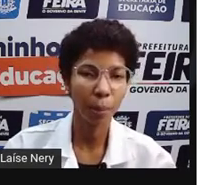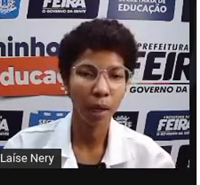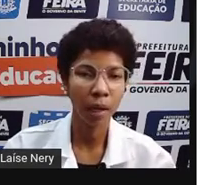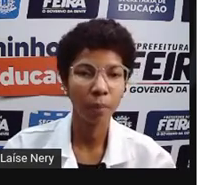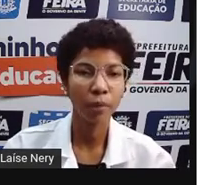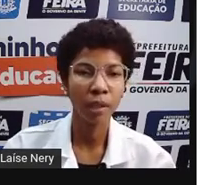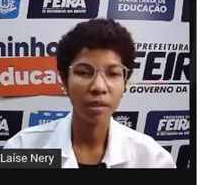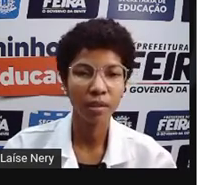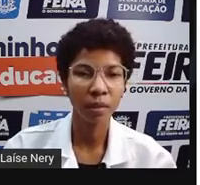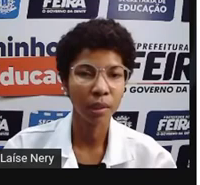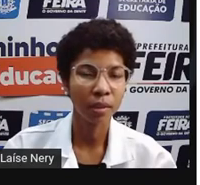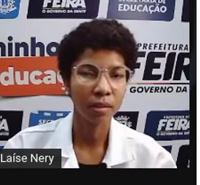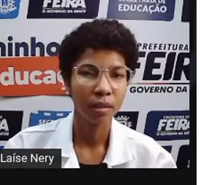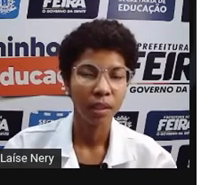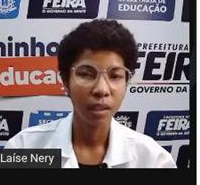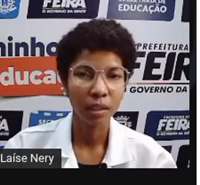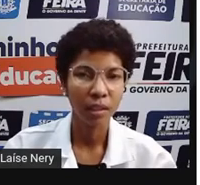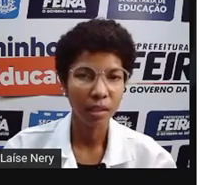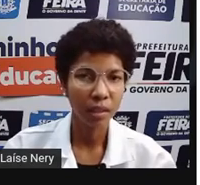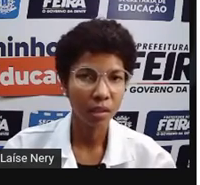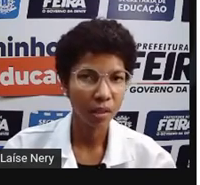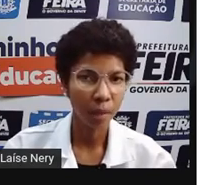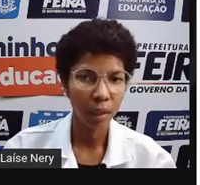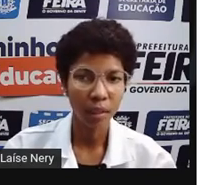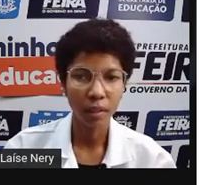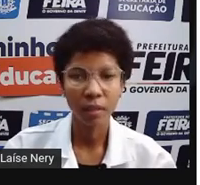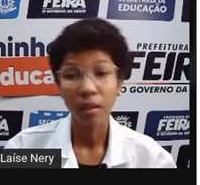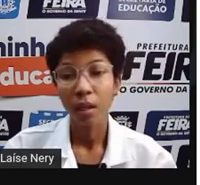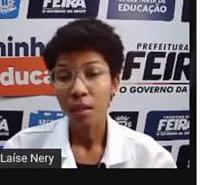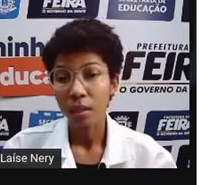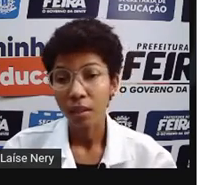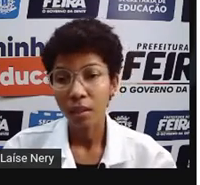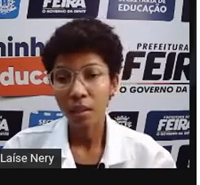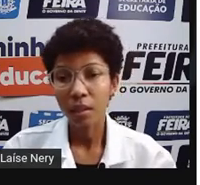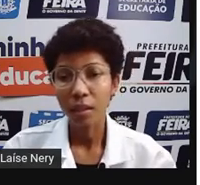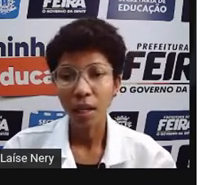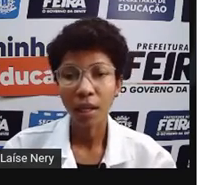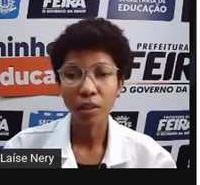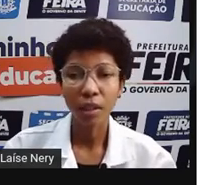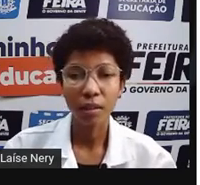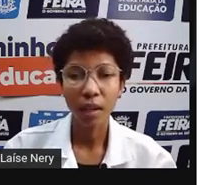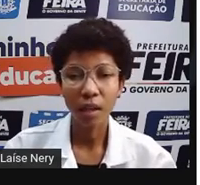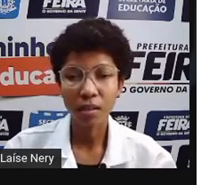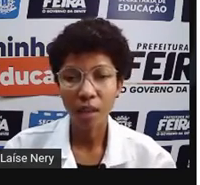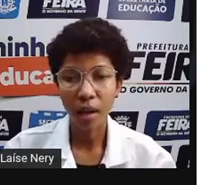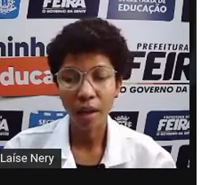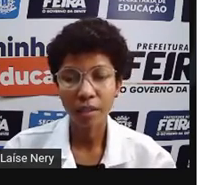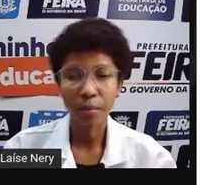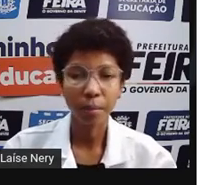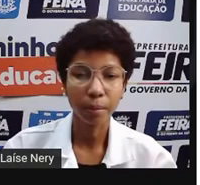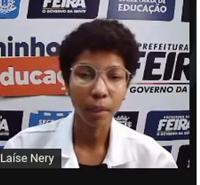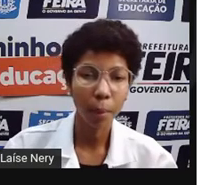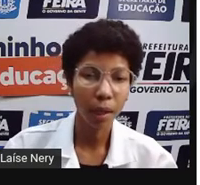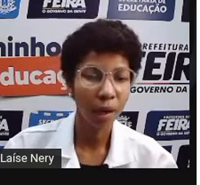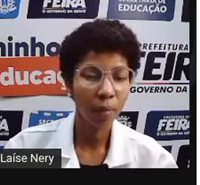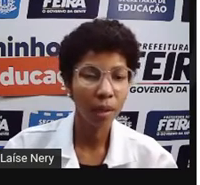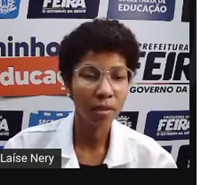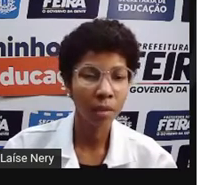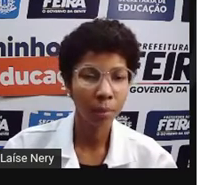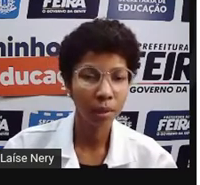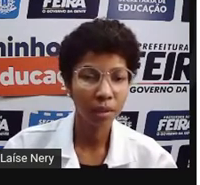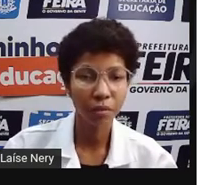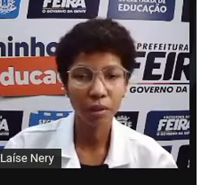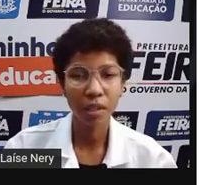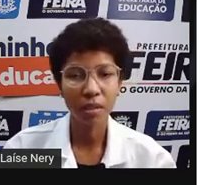reais para pagar por essas lâmpadas incandescentes da amarelinha e ia gastar 10 reais para pagar